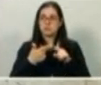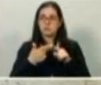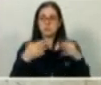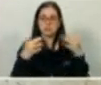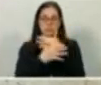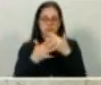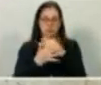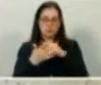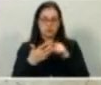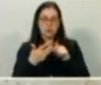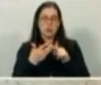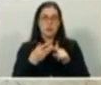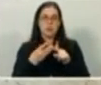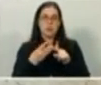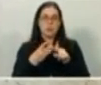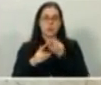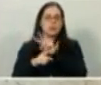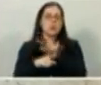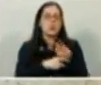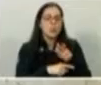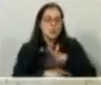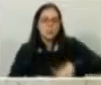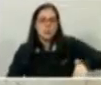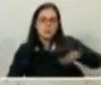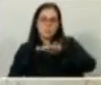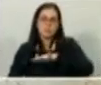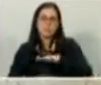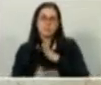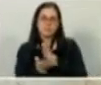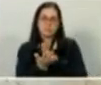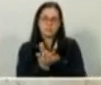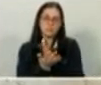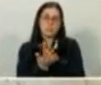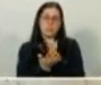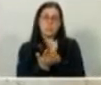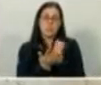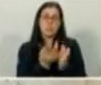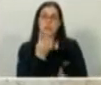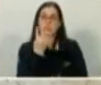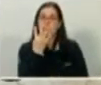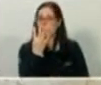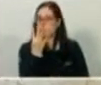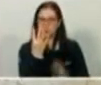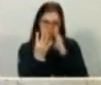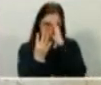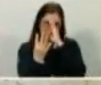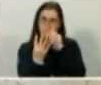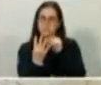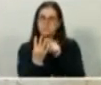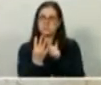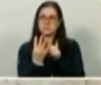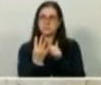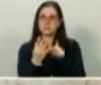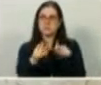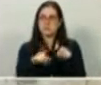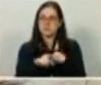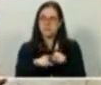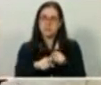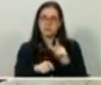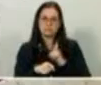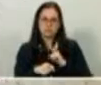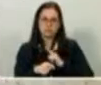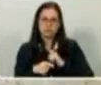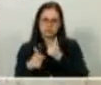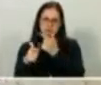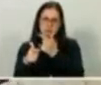urbanismo e seladoria pública. São quatro frentes que a gente atua majoritariamente. É claro que nós temos uma série de outras